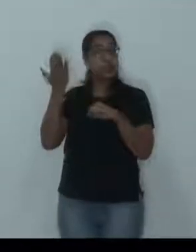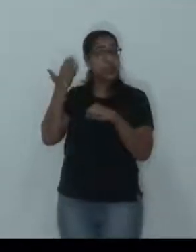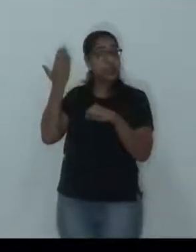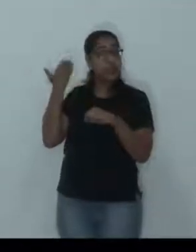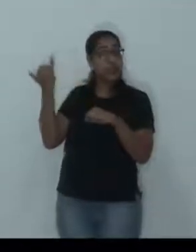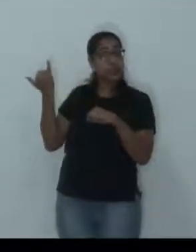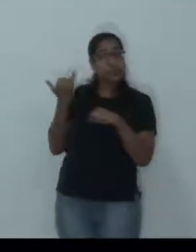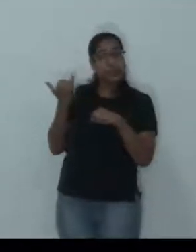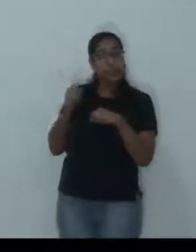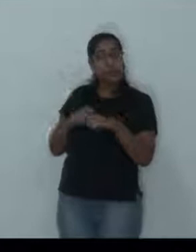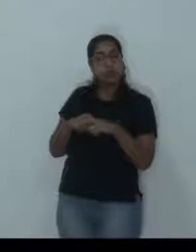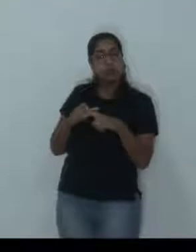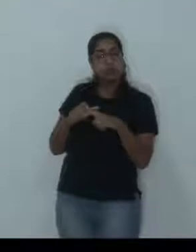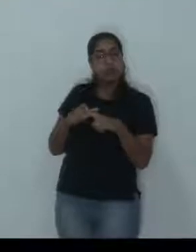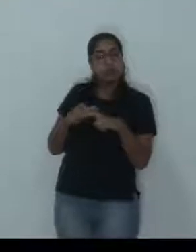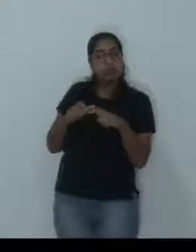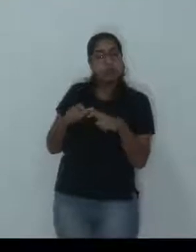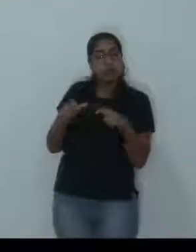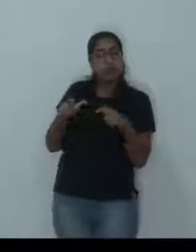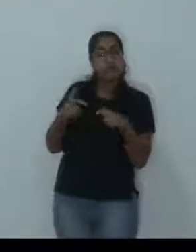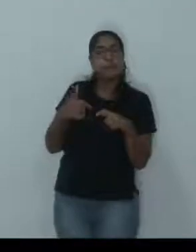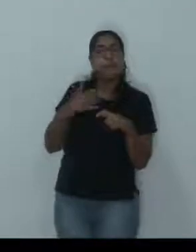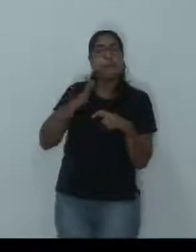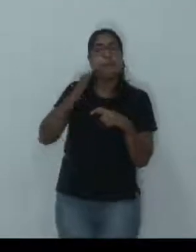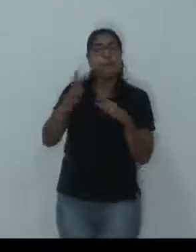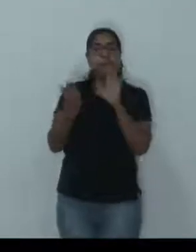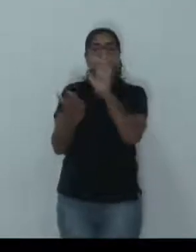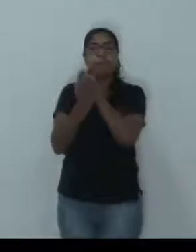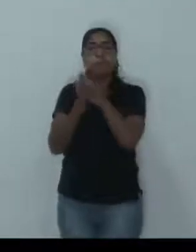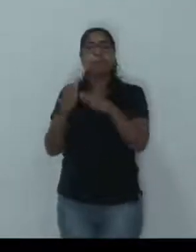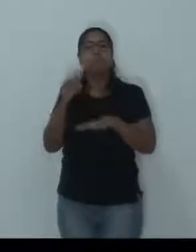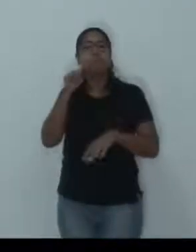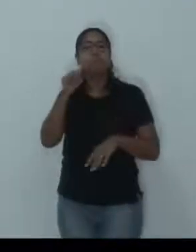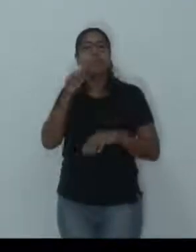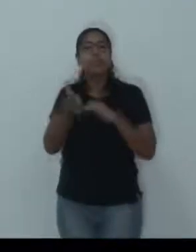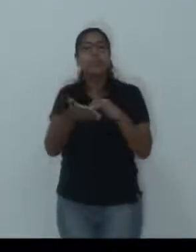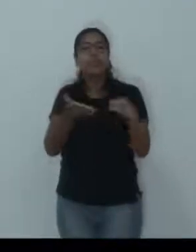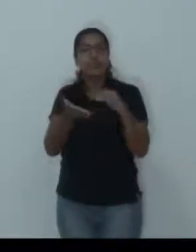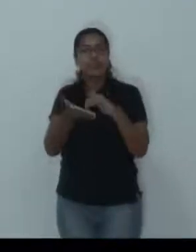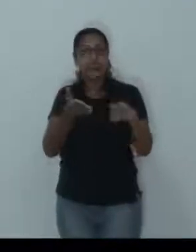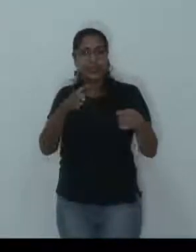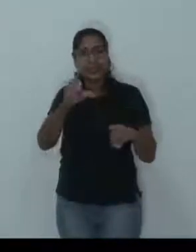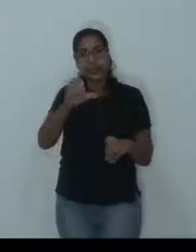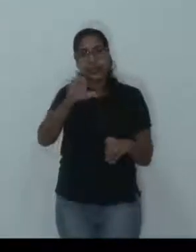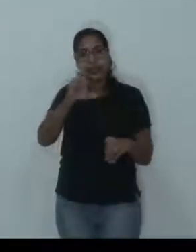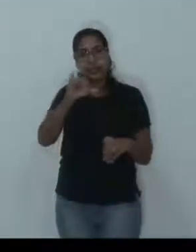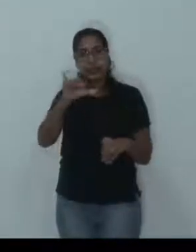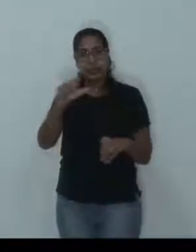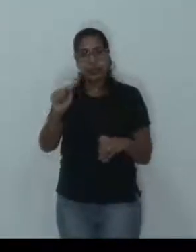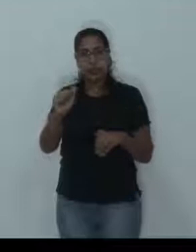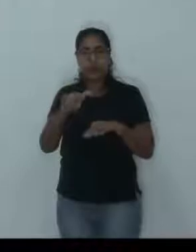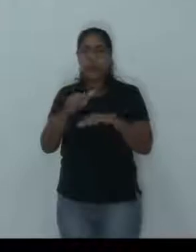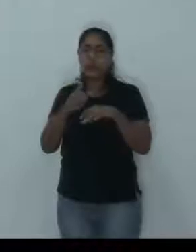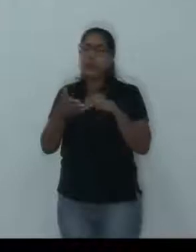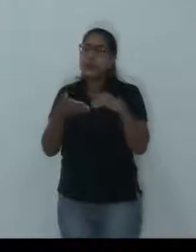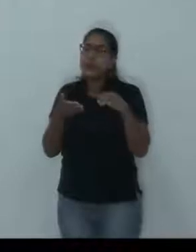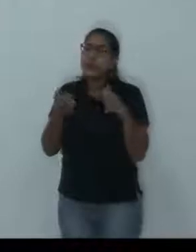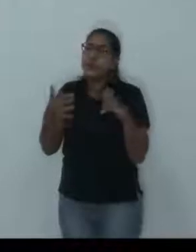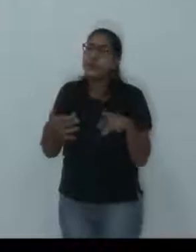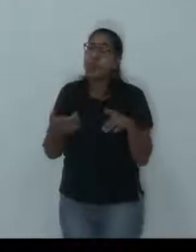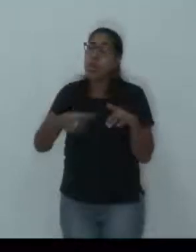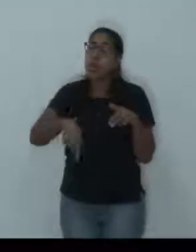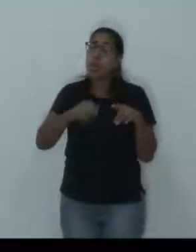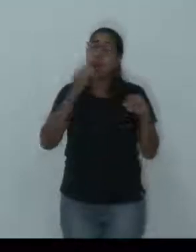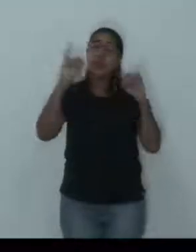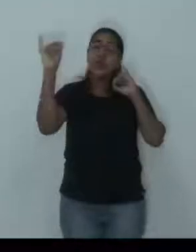vírus, e eu fui falar um pouquinho, então, com a secretária em exercício, a Erika Pim, para falar da prevenção, o que nós